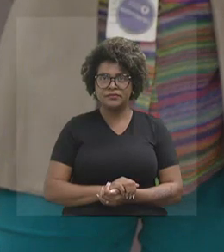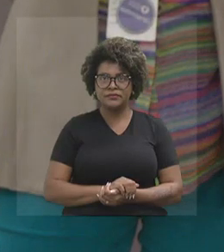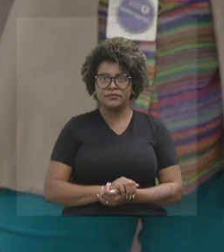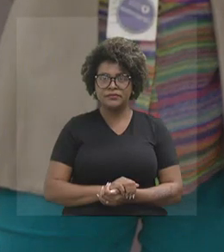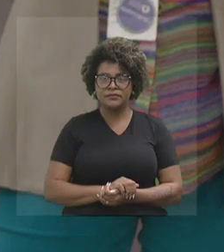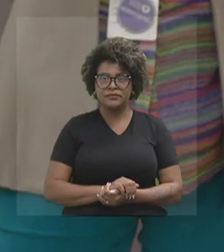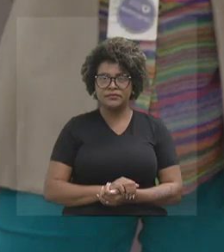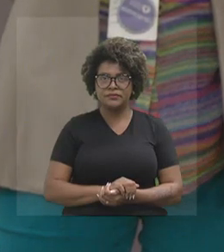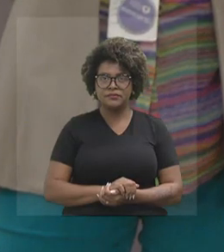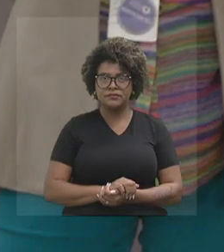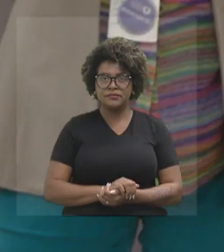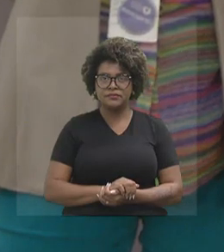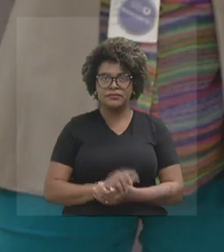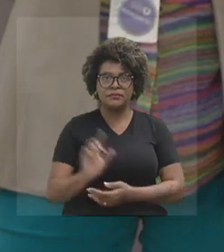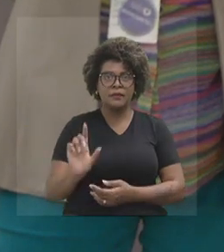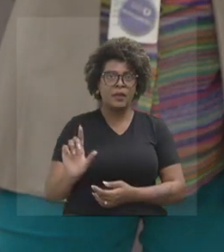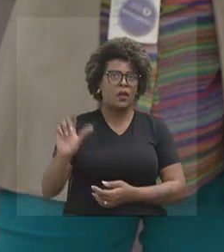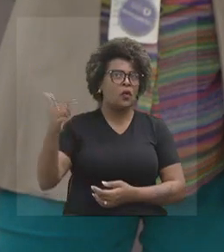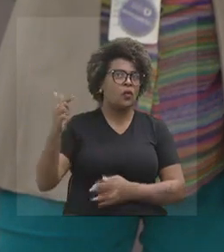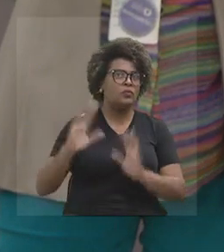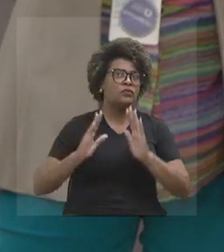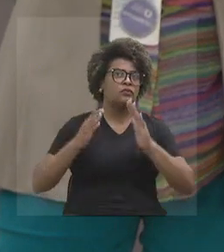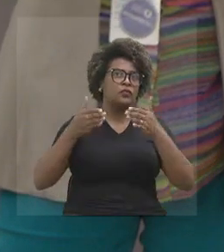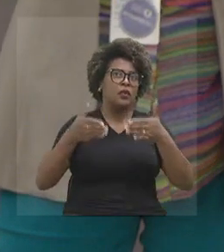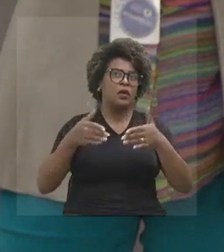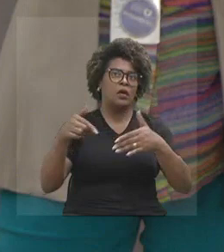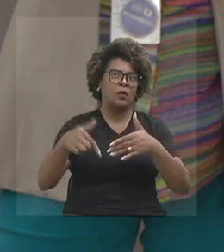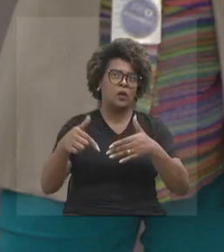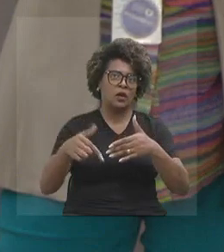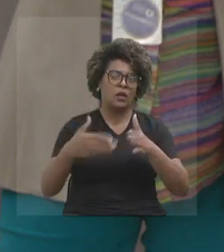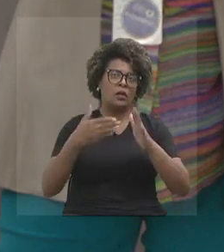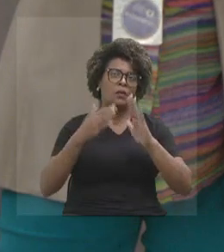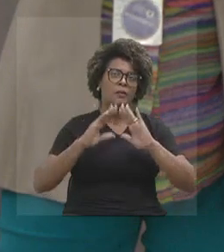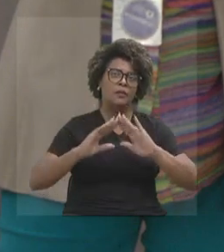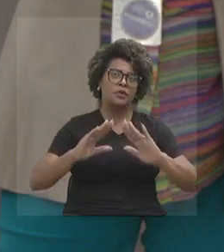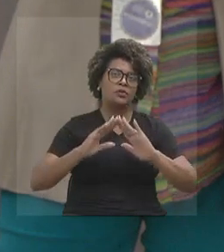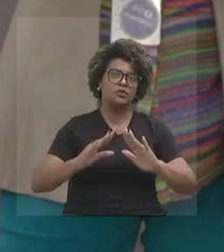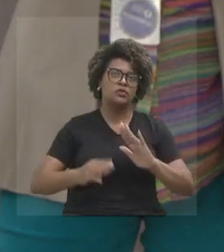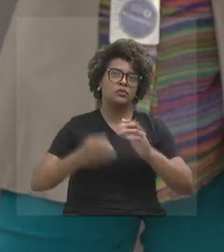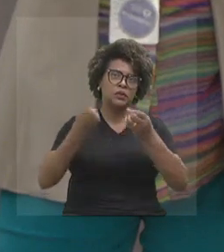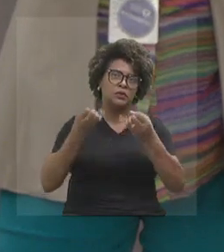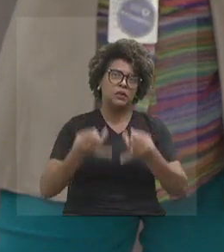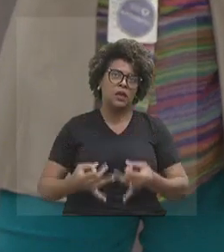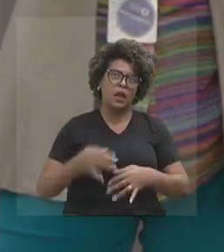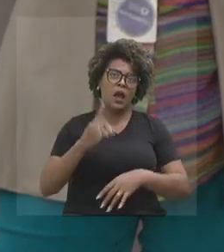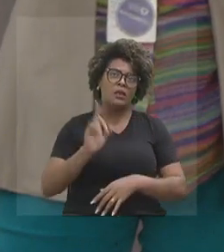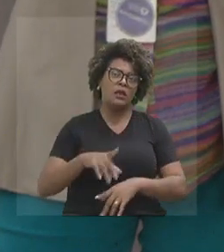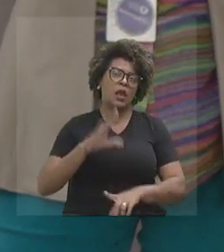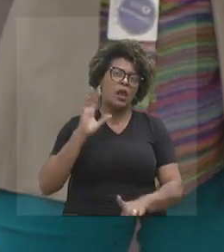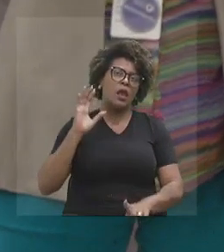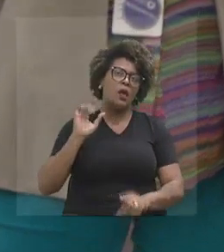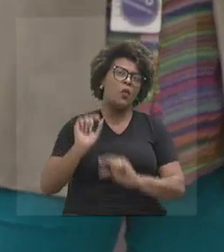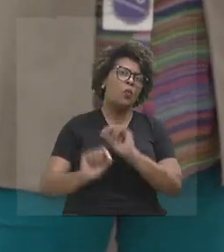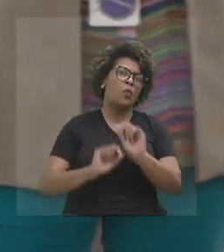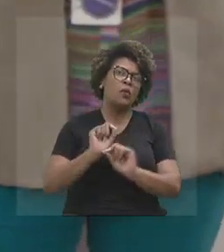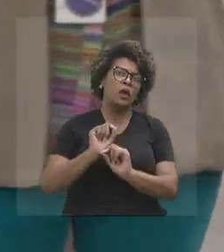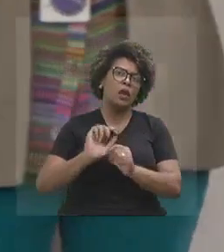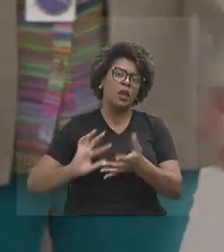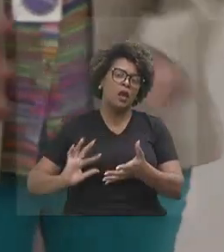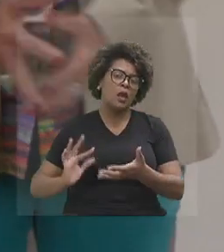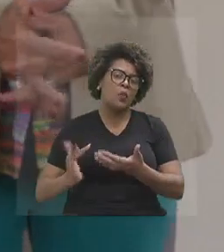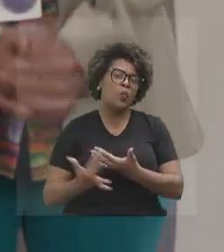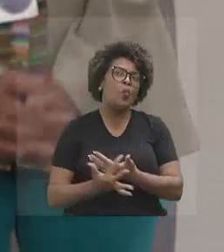Bem, uma outra ênfase que foi solicitada a gente explicar é a influência das redes sociais na